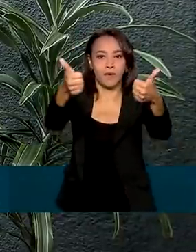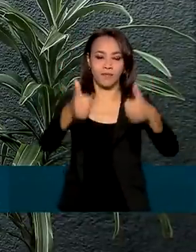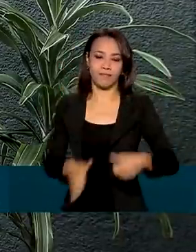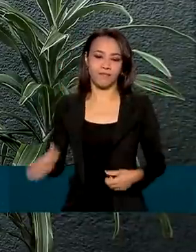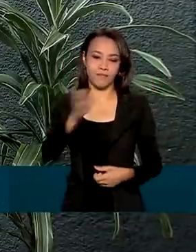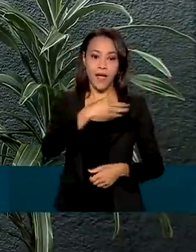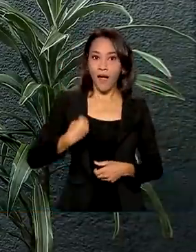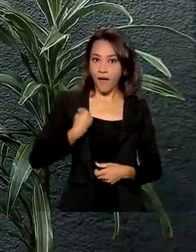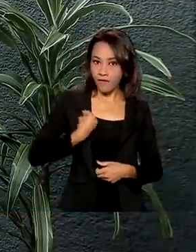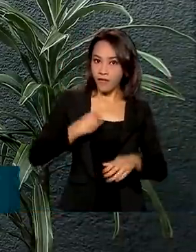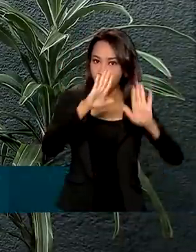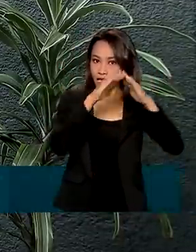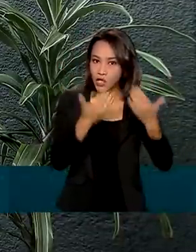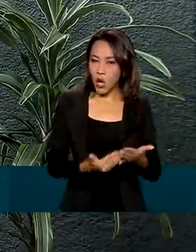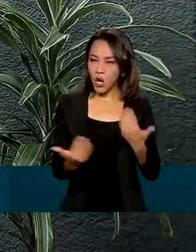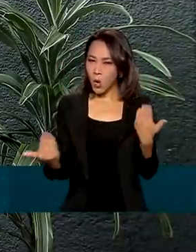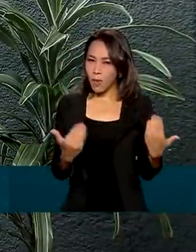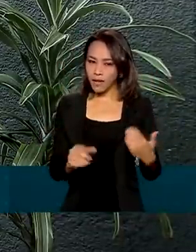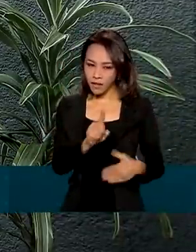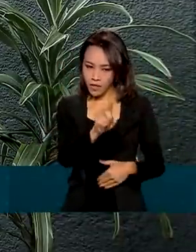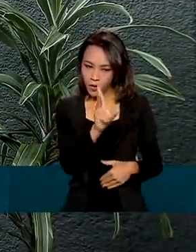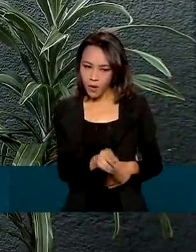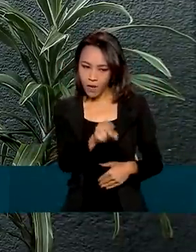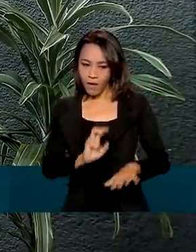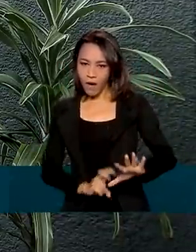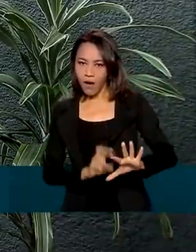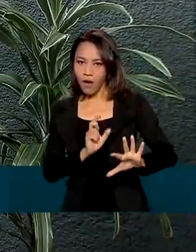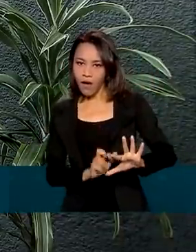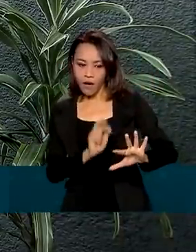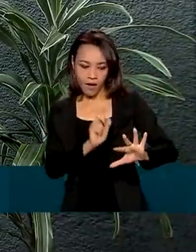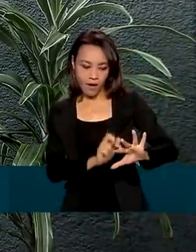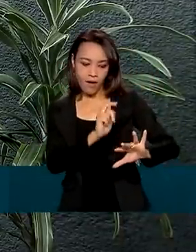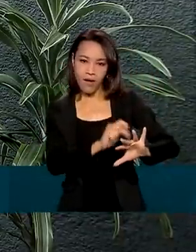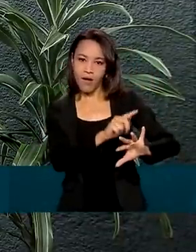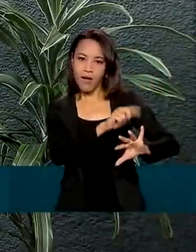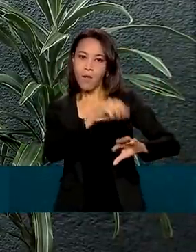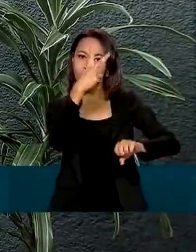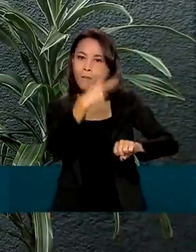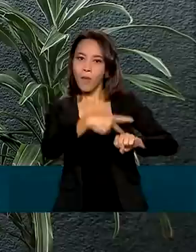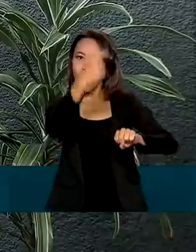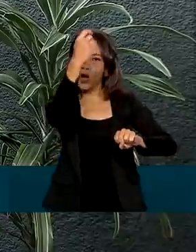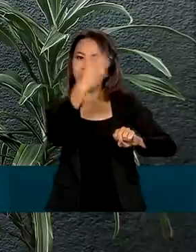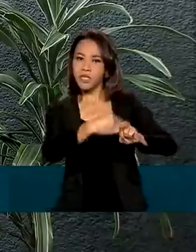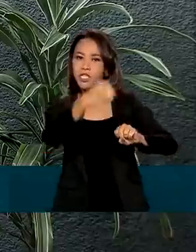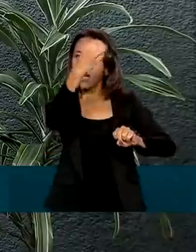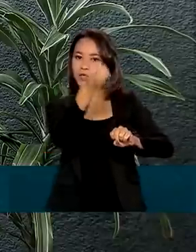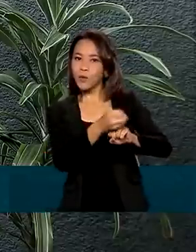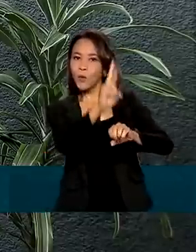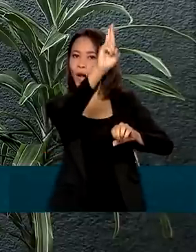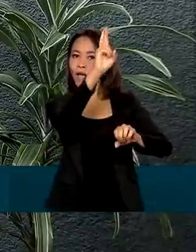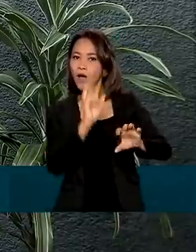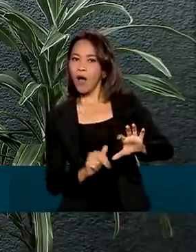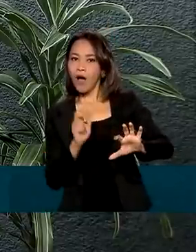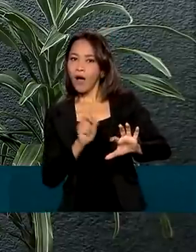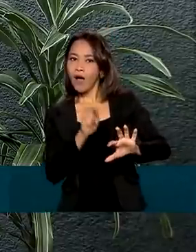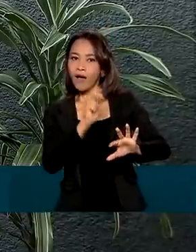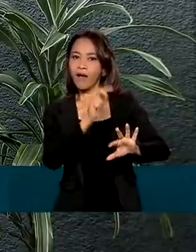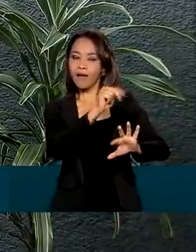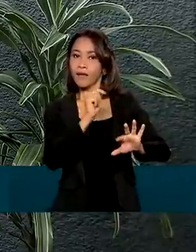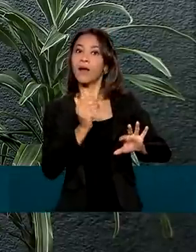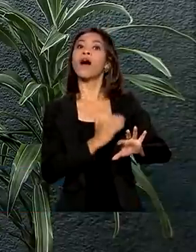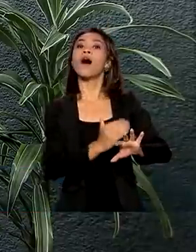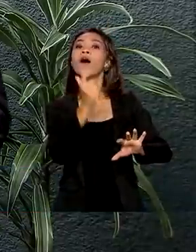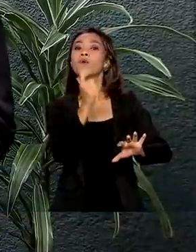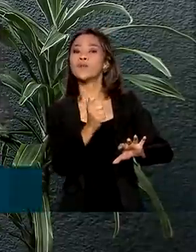comparada com uma escada como essa aqui. Para chegar lá no topo, com uma pós-graduação, um mestrado ou um doutorado, você precisa começar